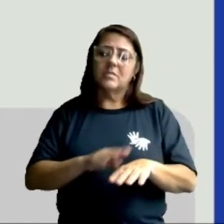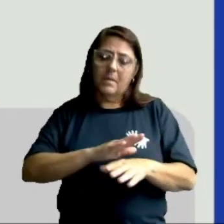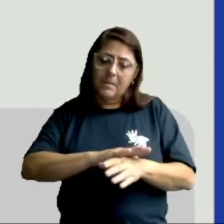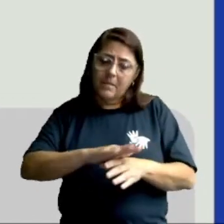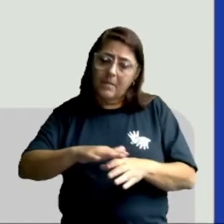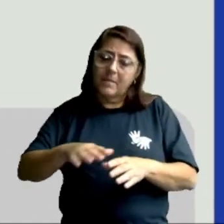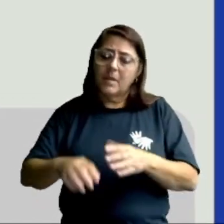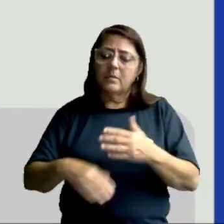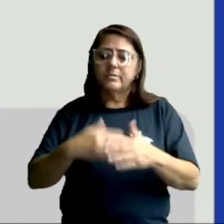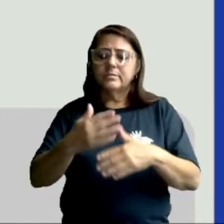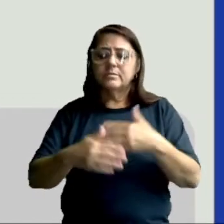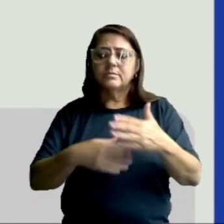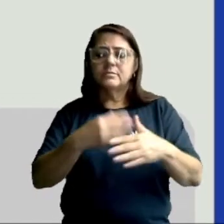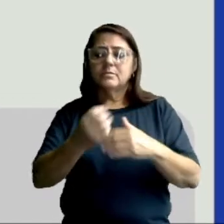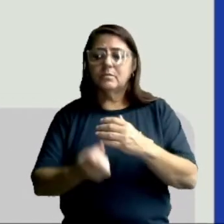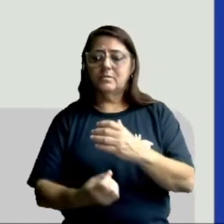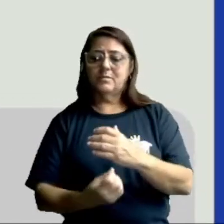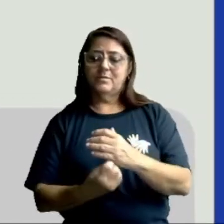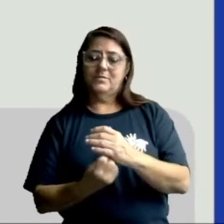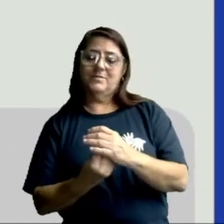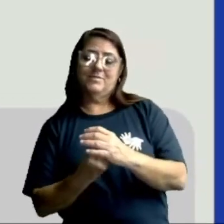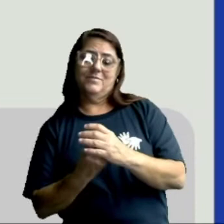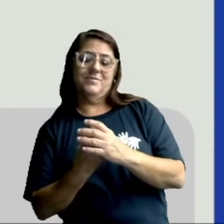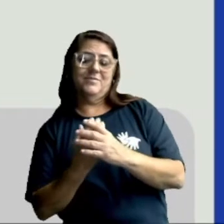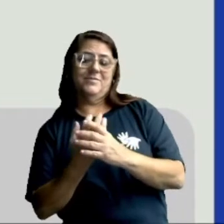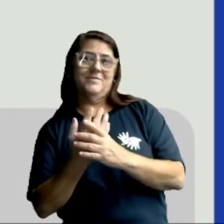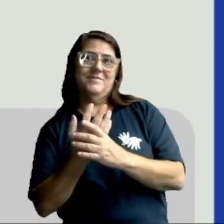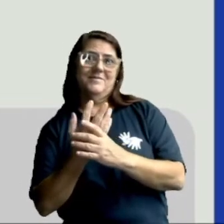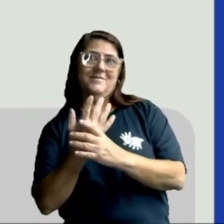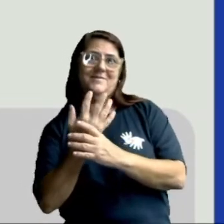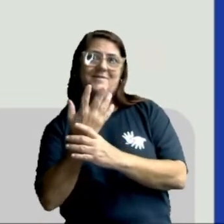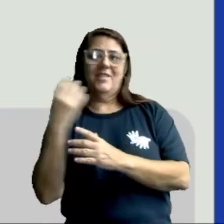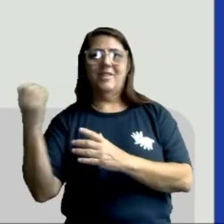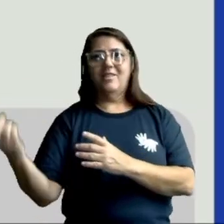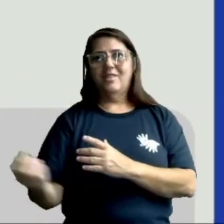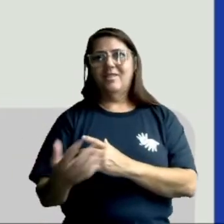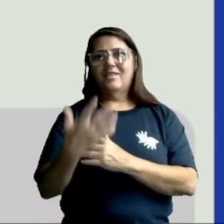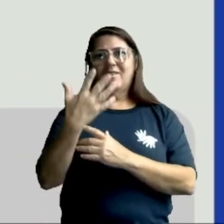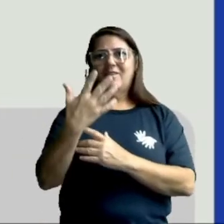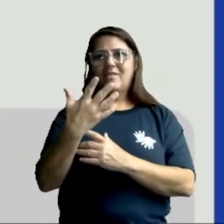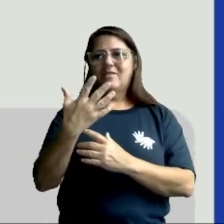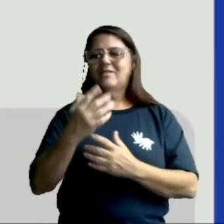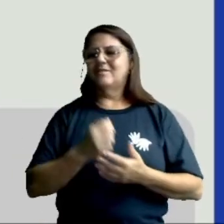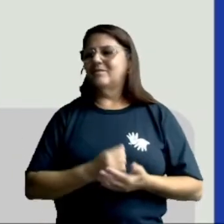com o passar do tempo, elas crescem e formam uma nova planta.